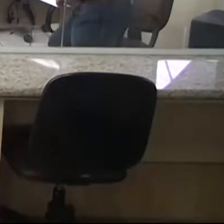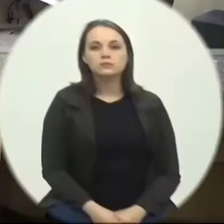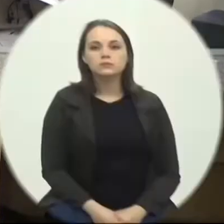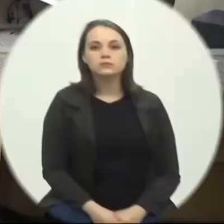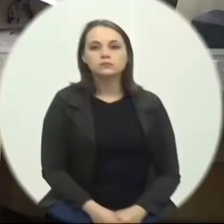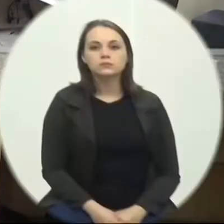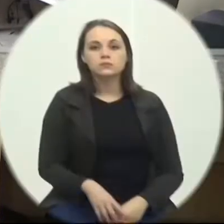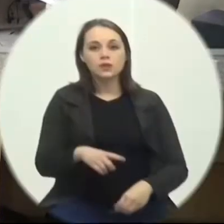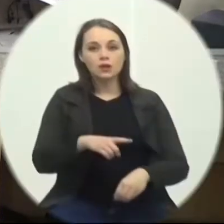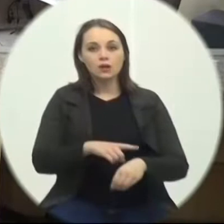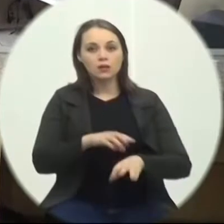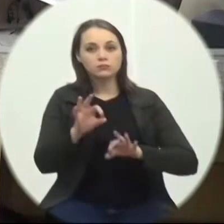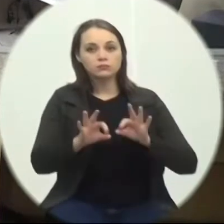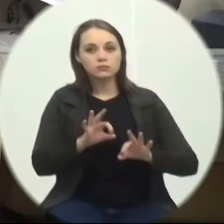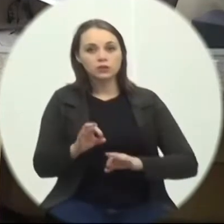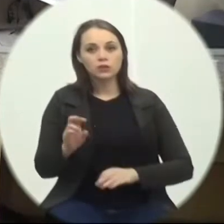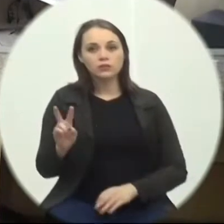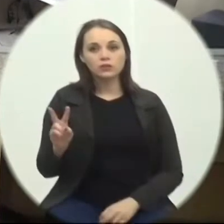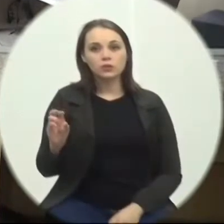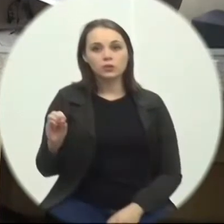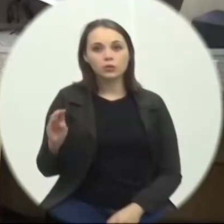Questão de ordem cedida ao vereador Abadias.